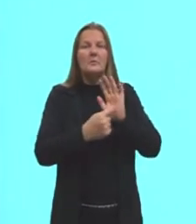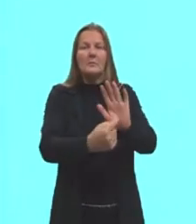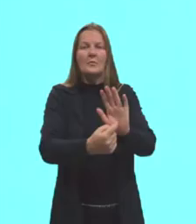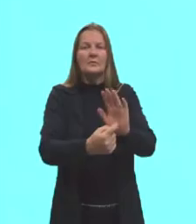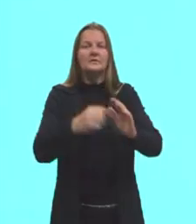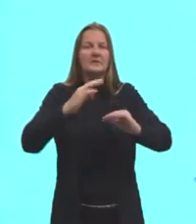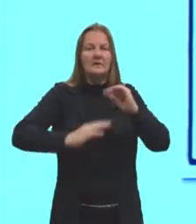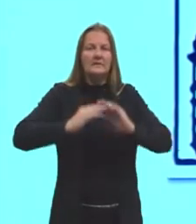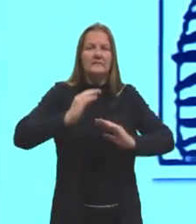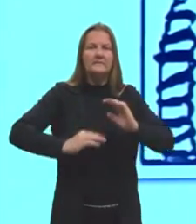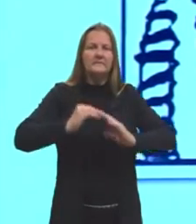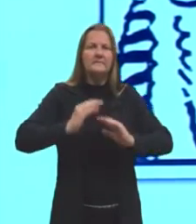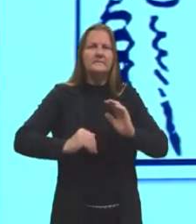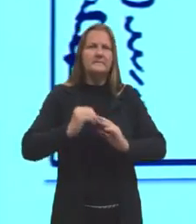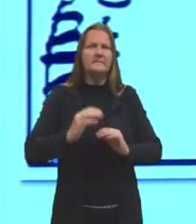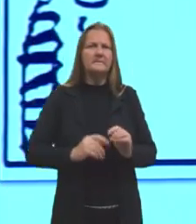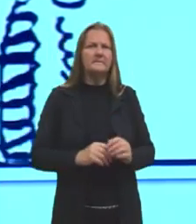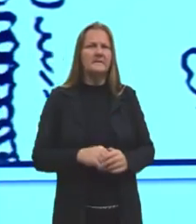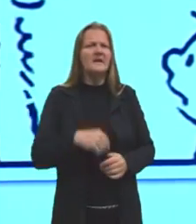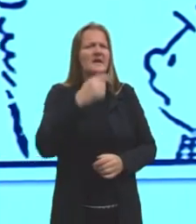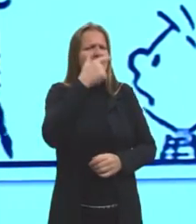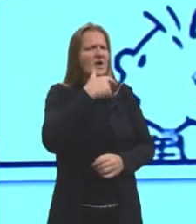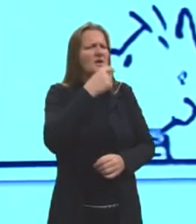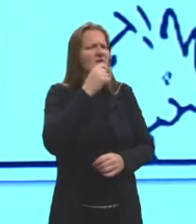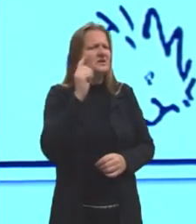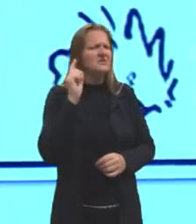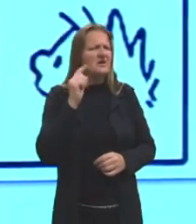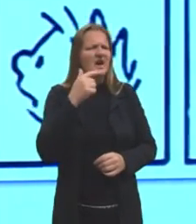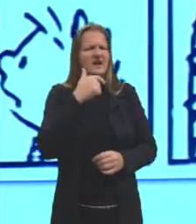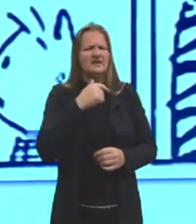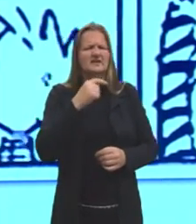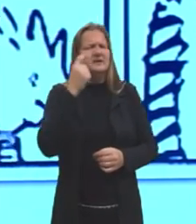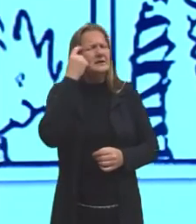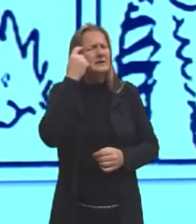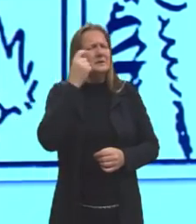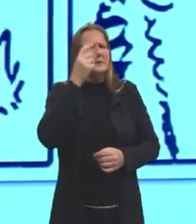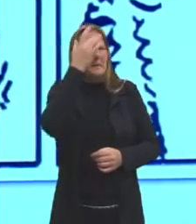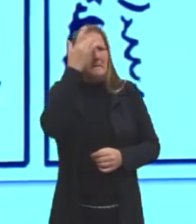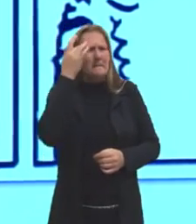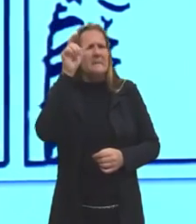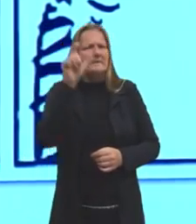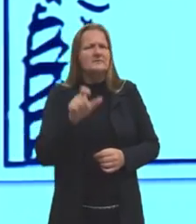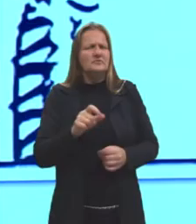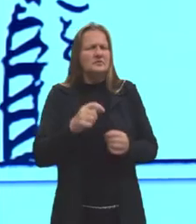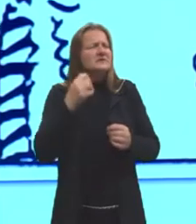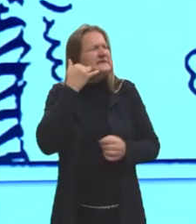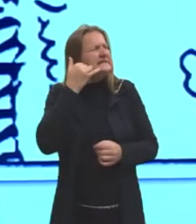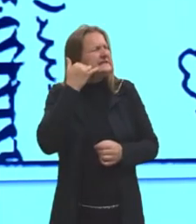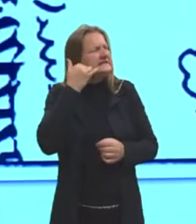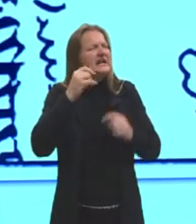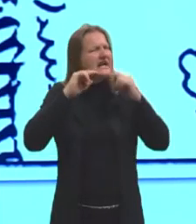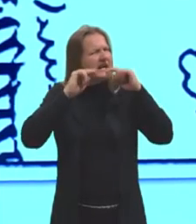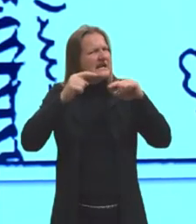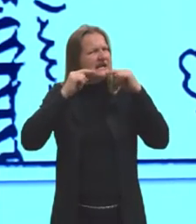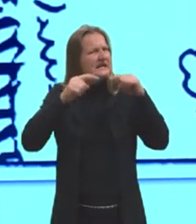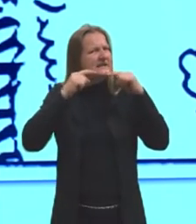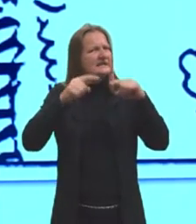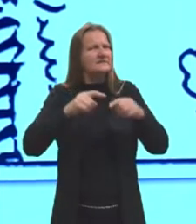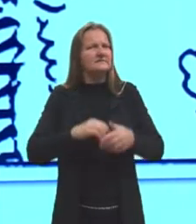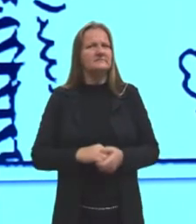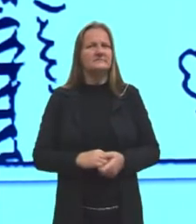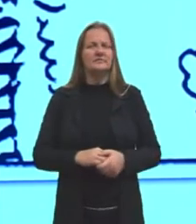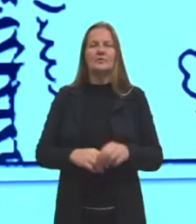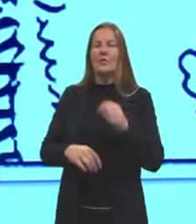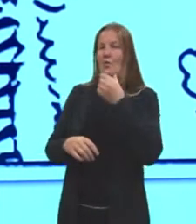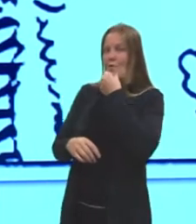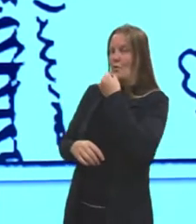ação. Ele acha que as pessoas deveriam ligar para os jornais e reclamar. E